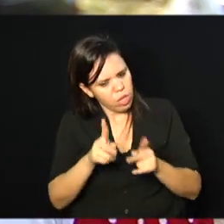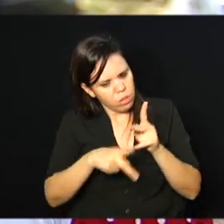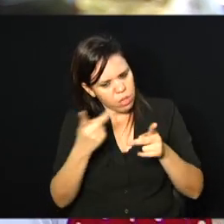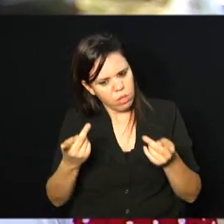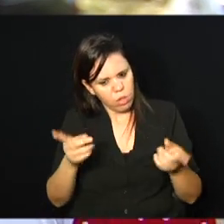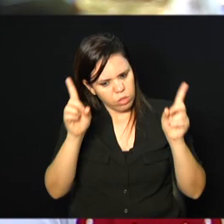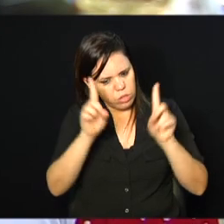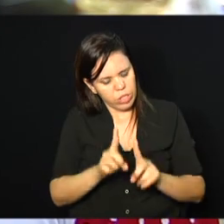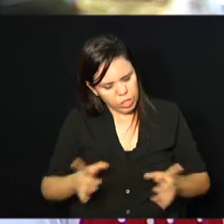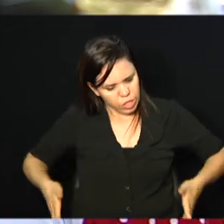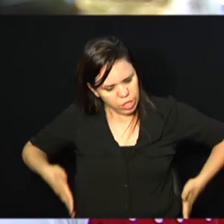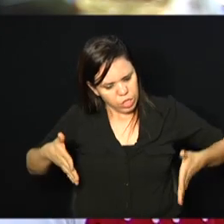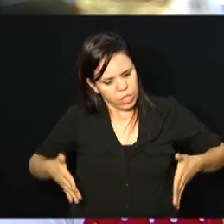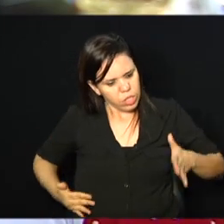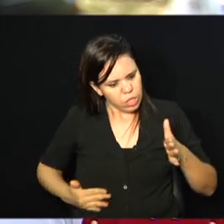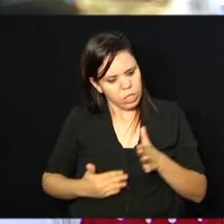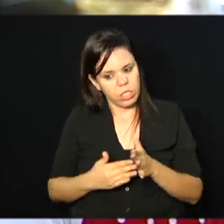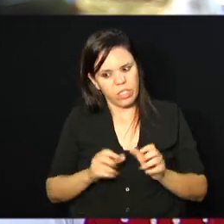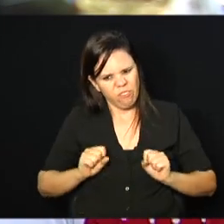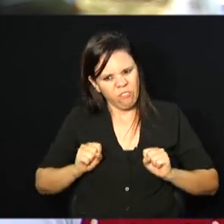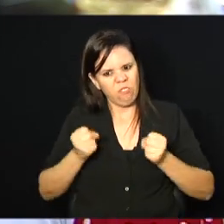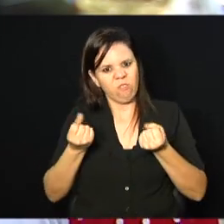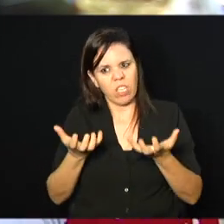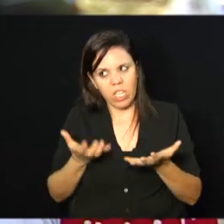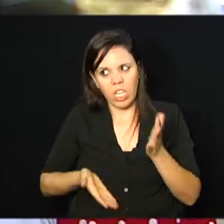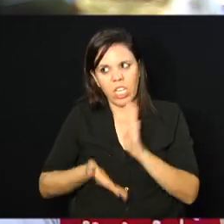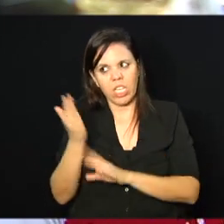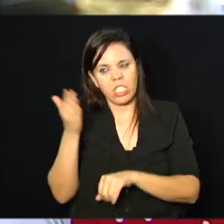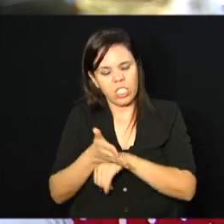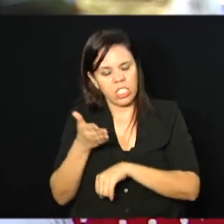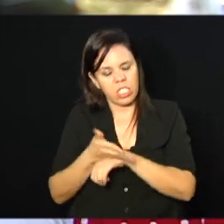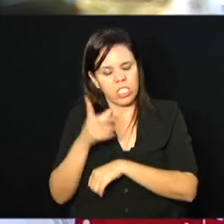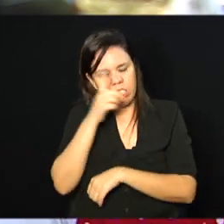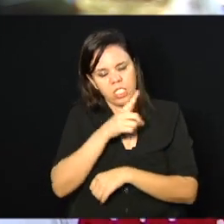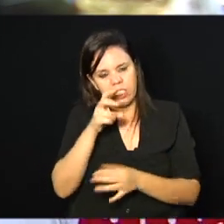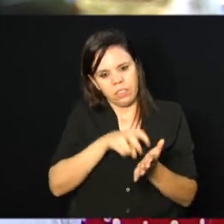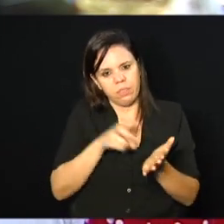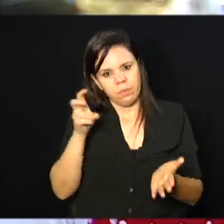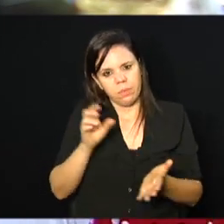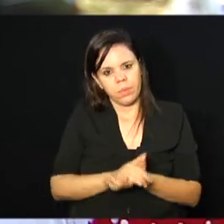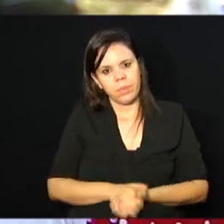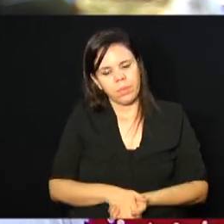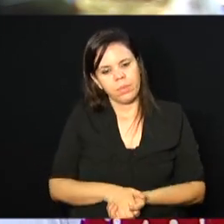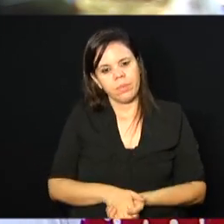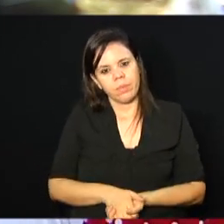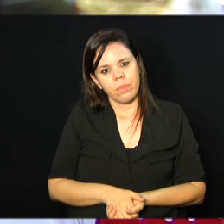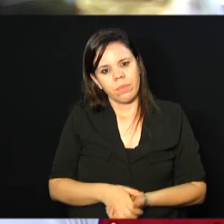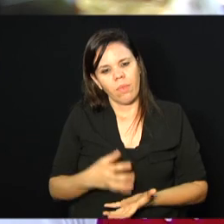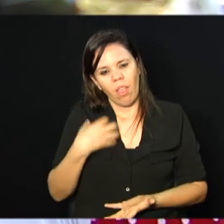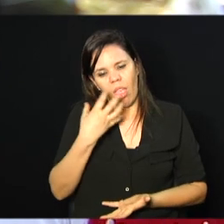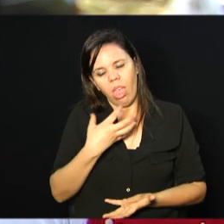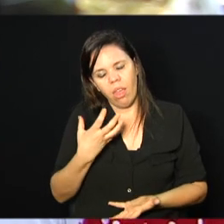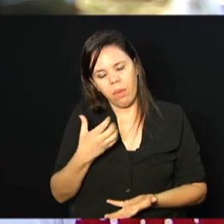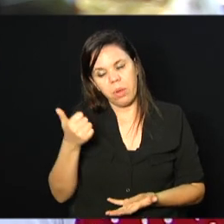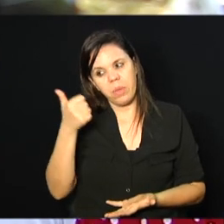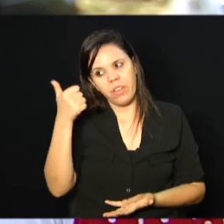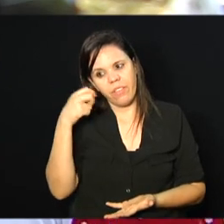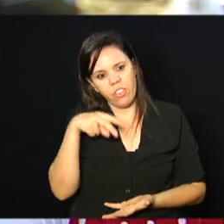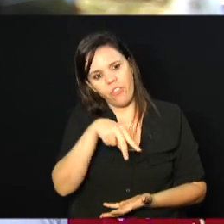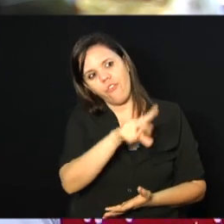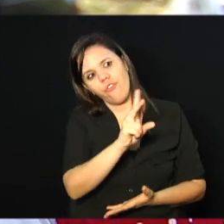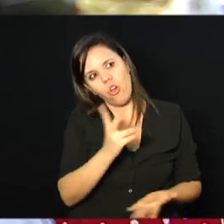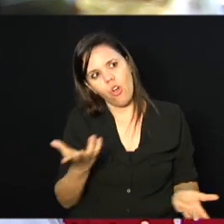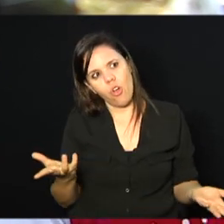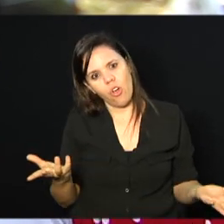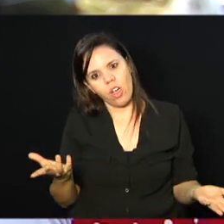pessoas que tinham mais dificuldade e faziam todos os esforços pra estar vindo, todo domingo de manhã. Então, aí, eu me apaixonei, foi a primeira vista mesmo